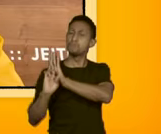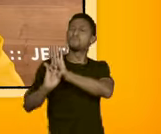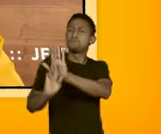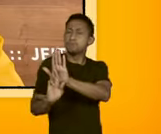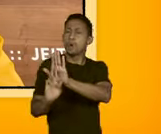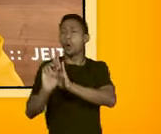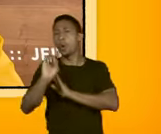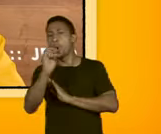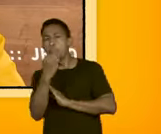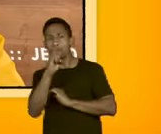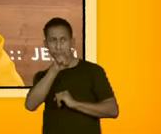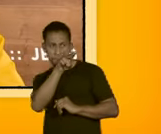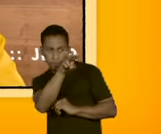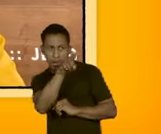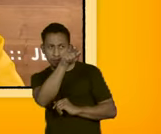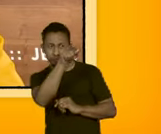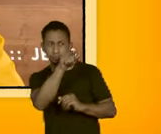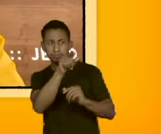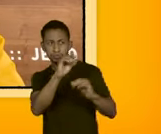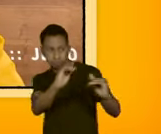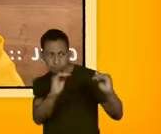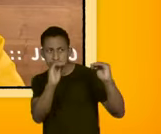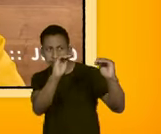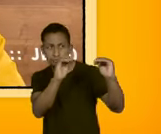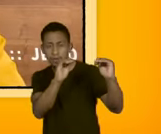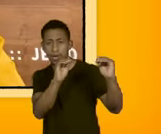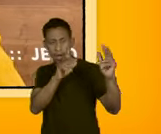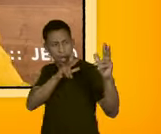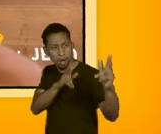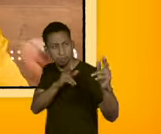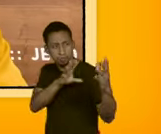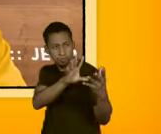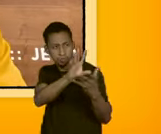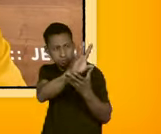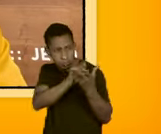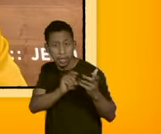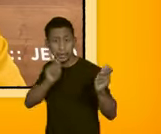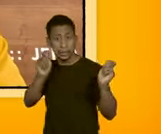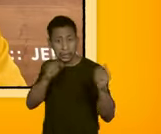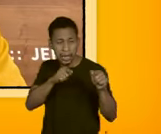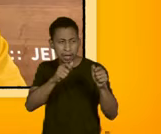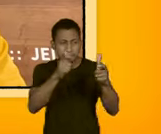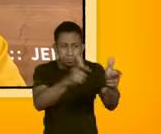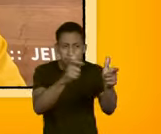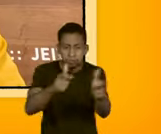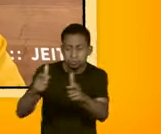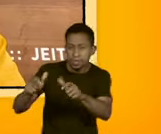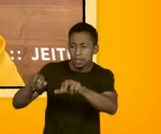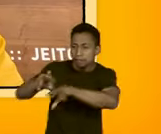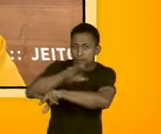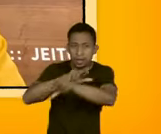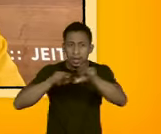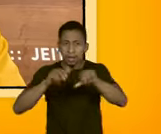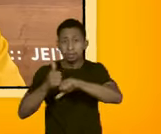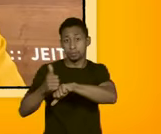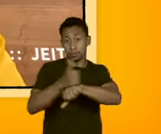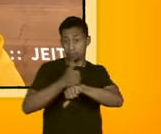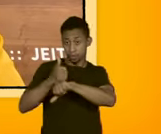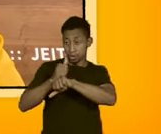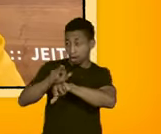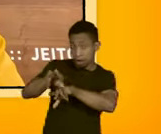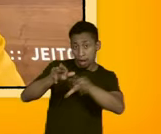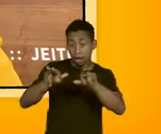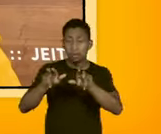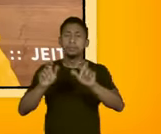quando a gente se vê espelhado com alguém que se parece com a gente, em diversos lugares, em diversas esferas, nos dá a